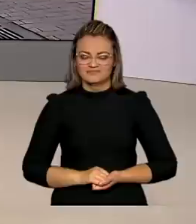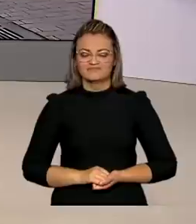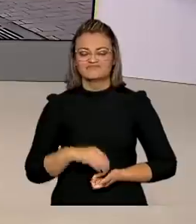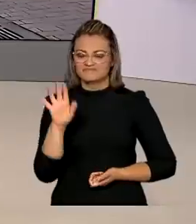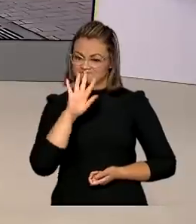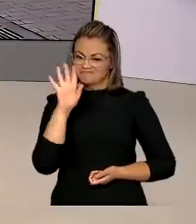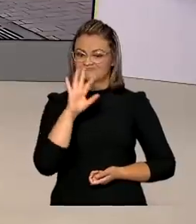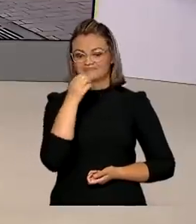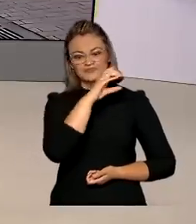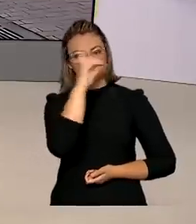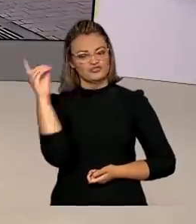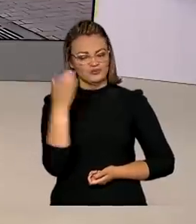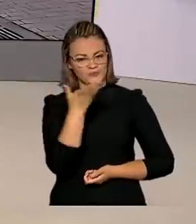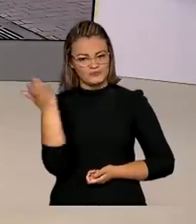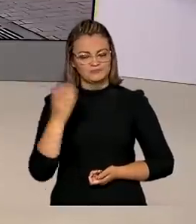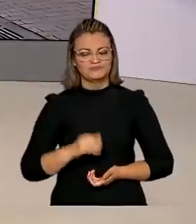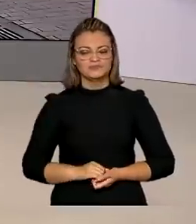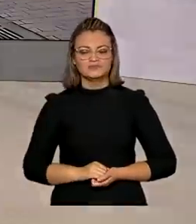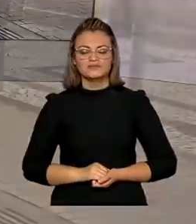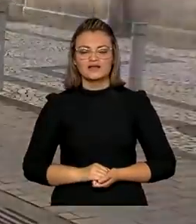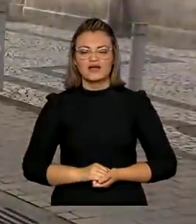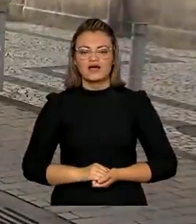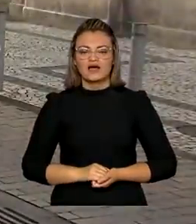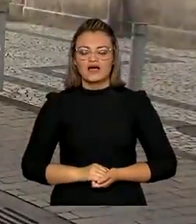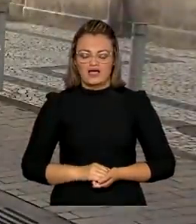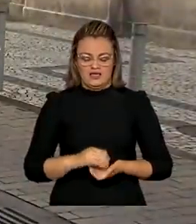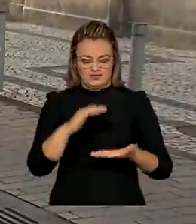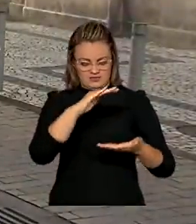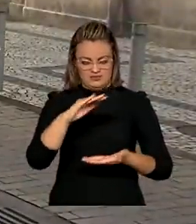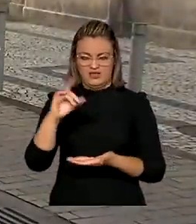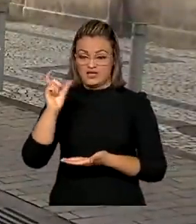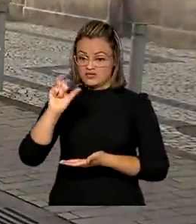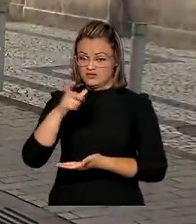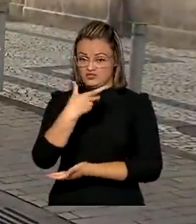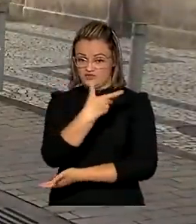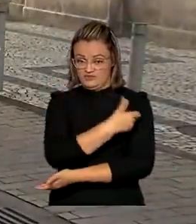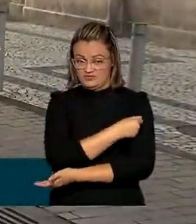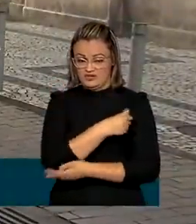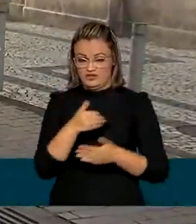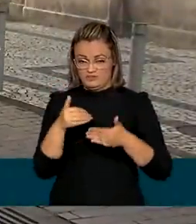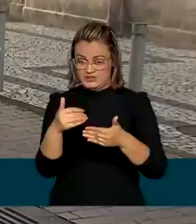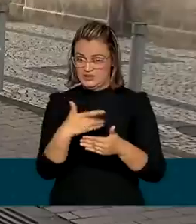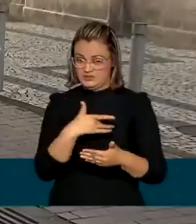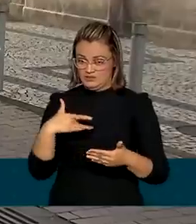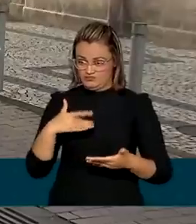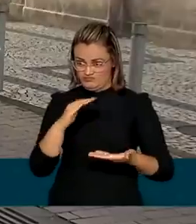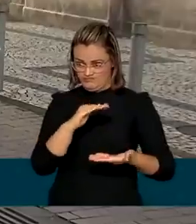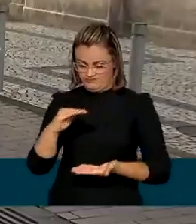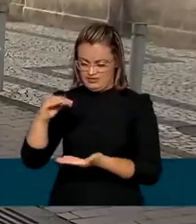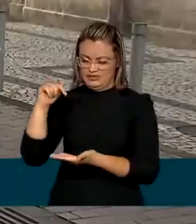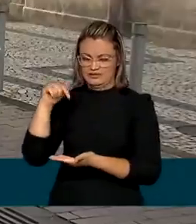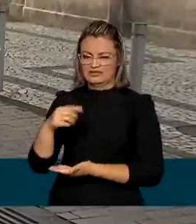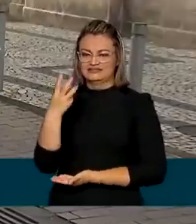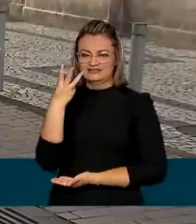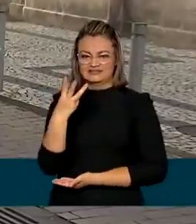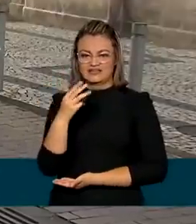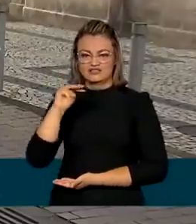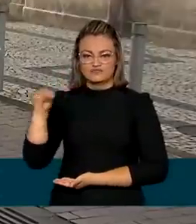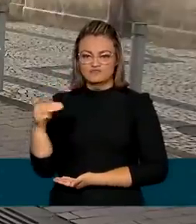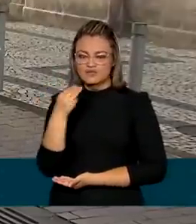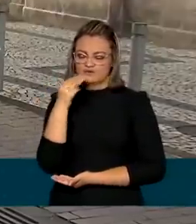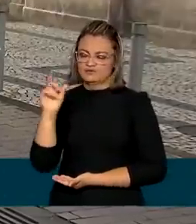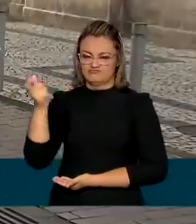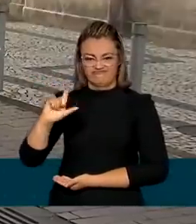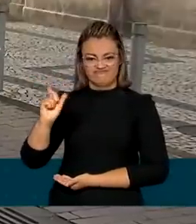Oi, Renata, bom dia para você e bom dia a todos. O novo lote de vacinas, distribuído pelo Ministério da Saúde, tem 3,5